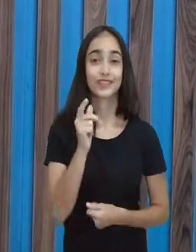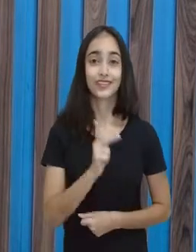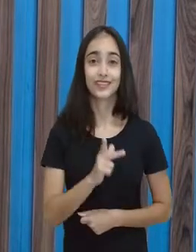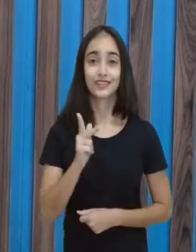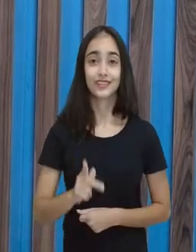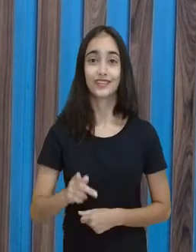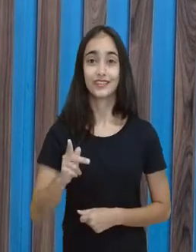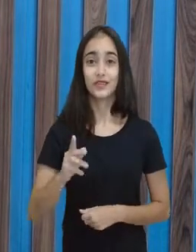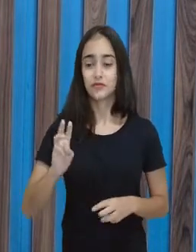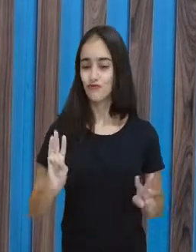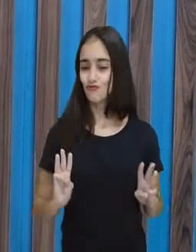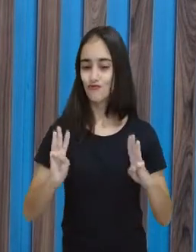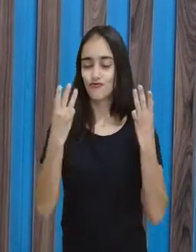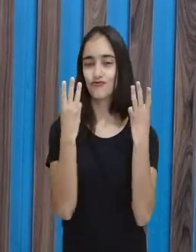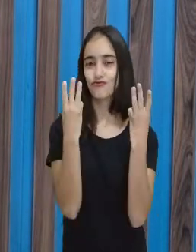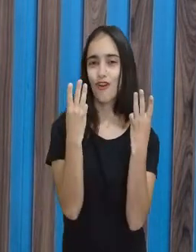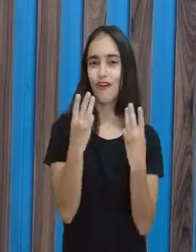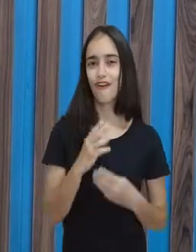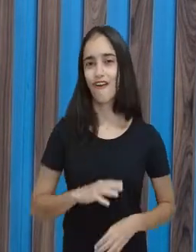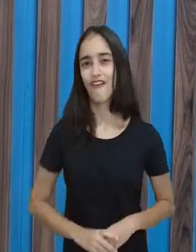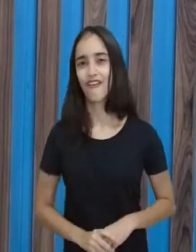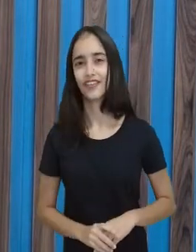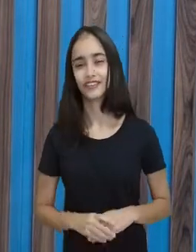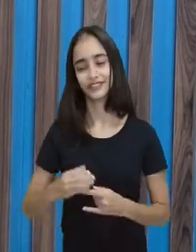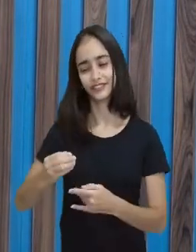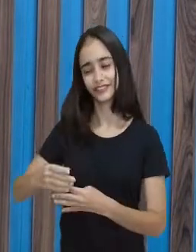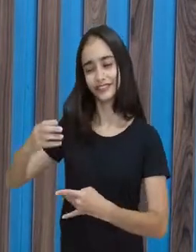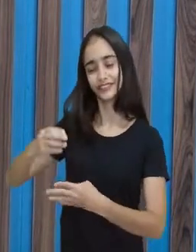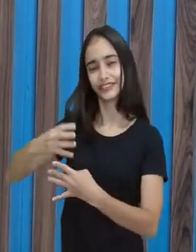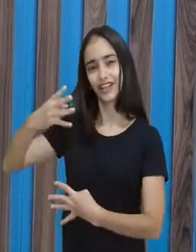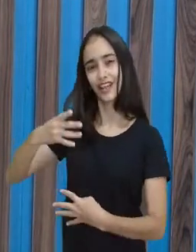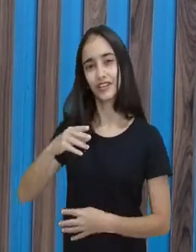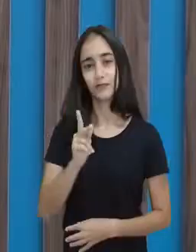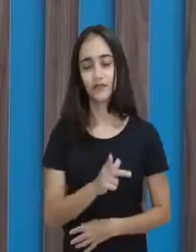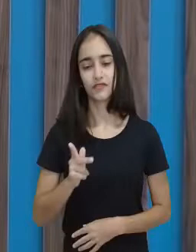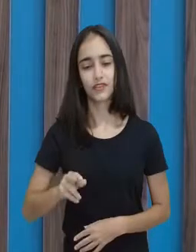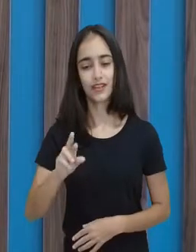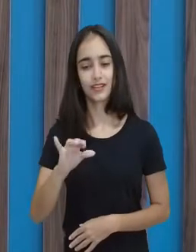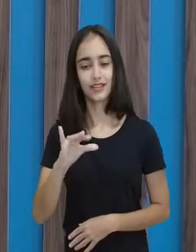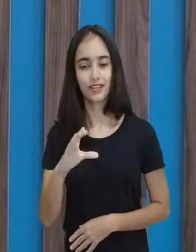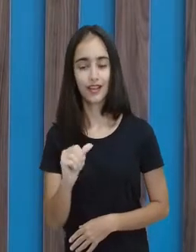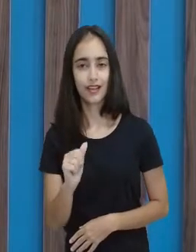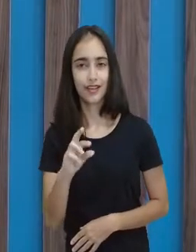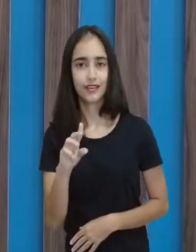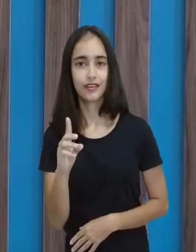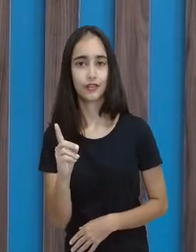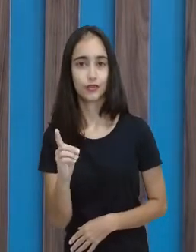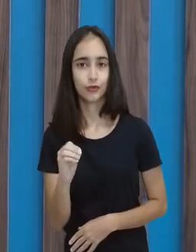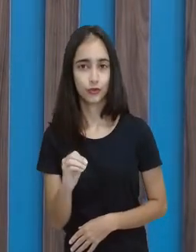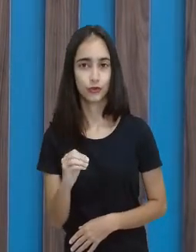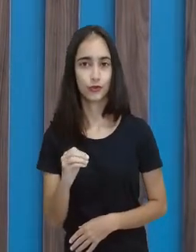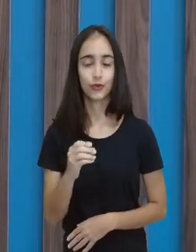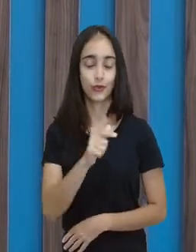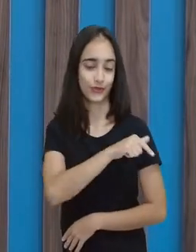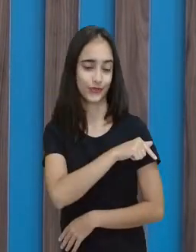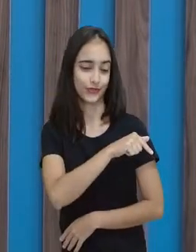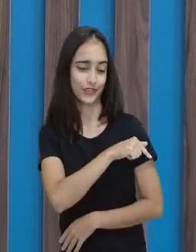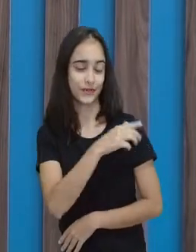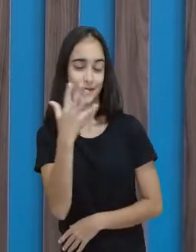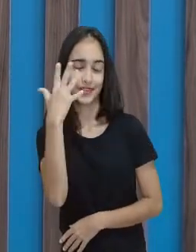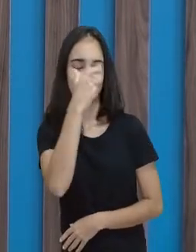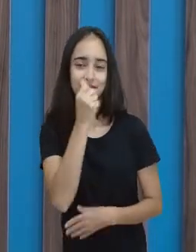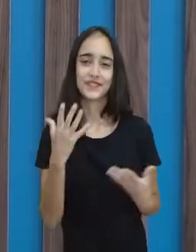professor show no chat hoje. Professor Ricardinho. Sétimo ano lindo e maravilhoso.